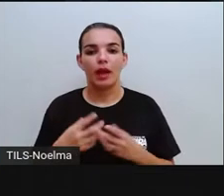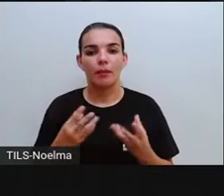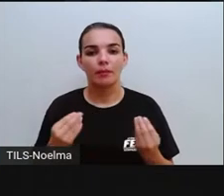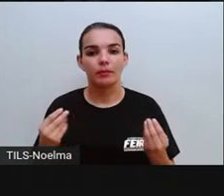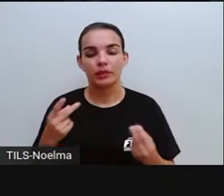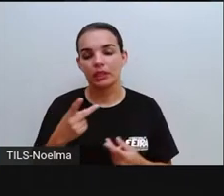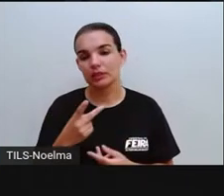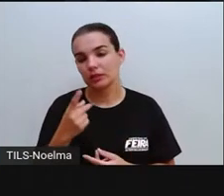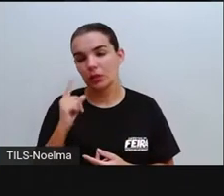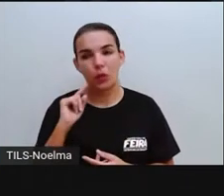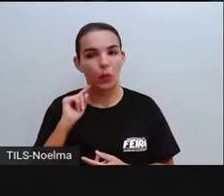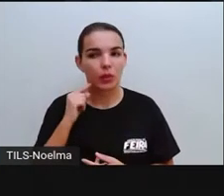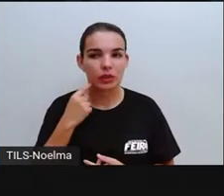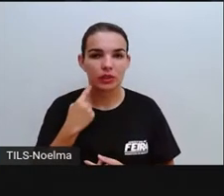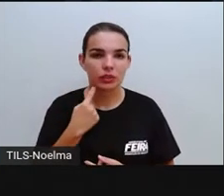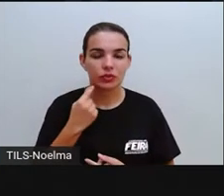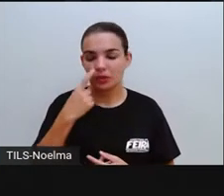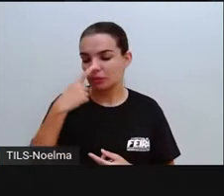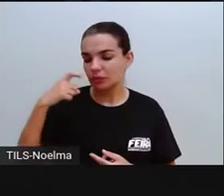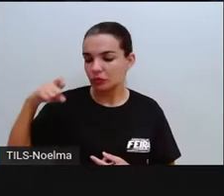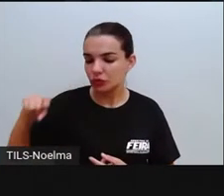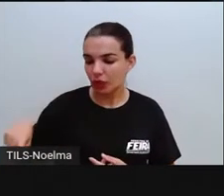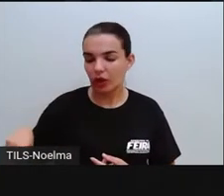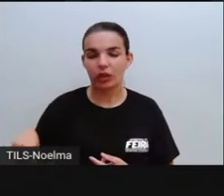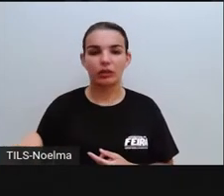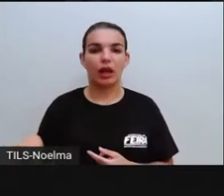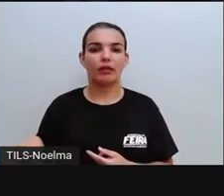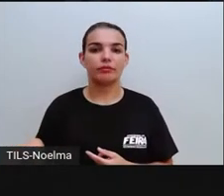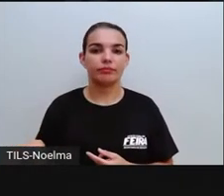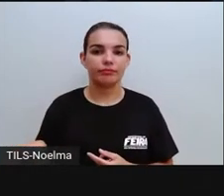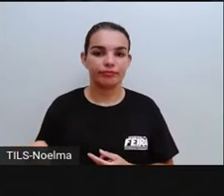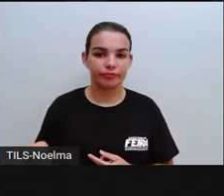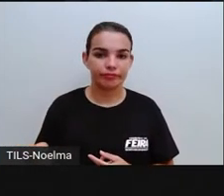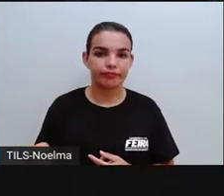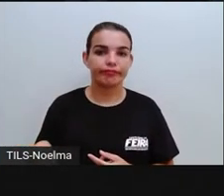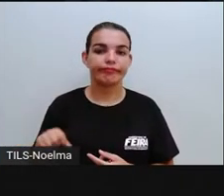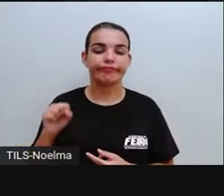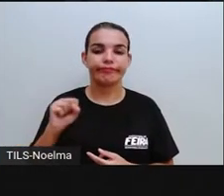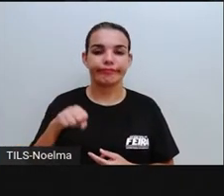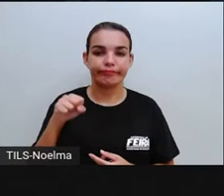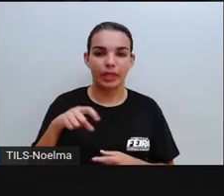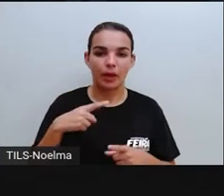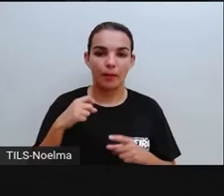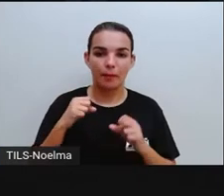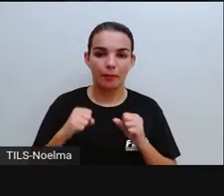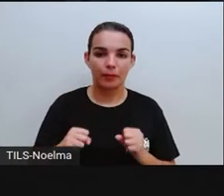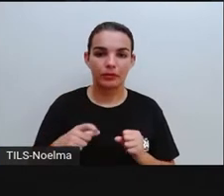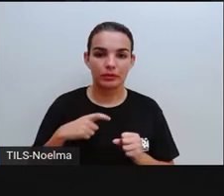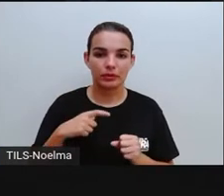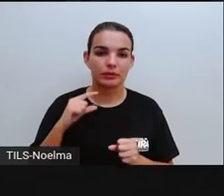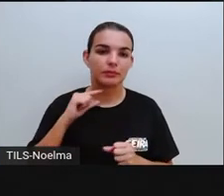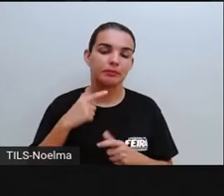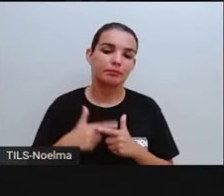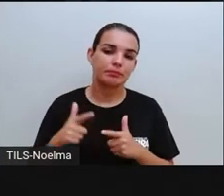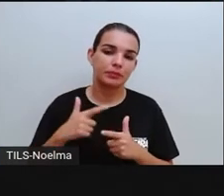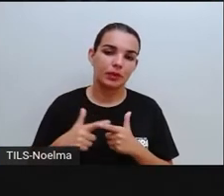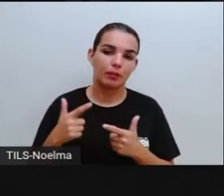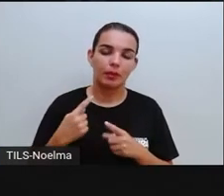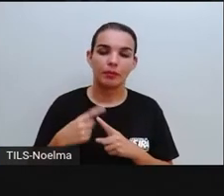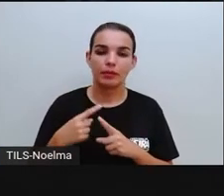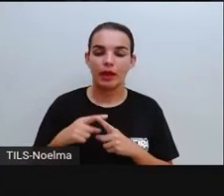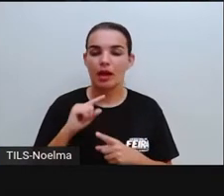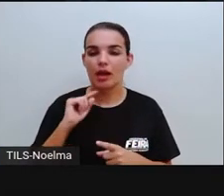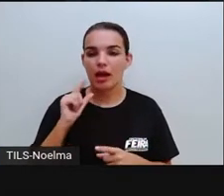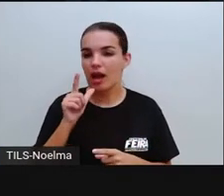lixo que nós jogamos aí no chão, né? Se a gente jogar aí no chão, pode entupir aí uma boca de lobo e a água não vai